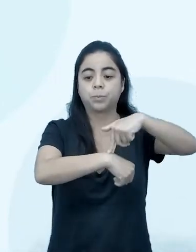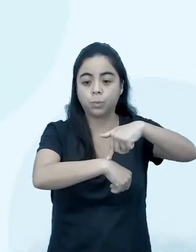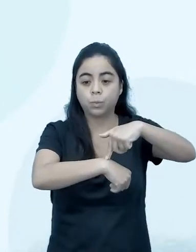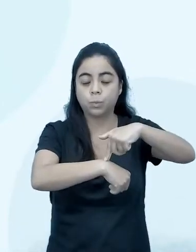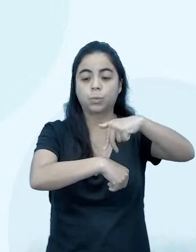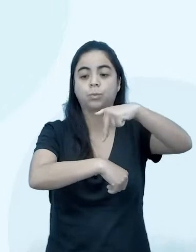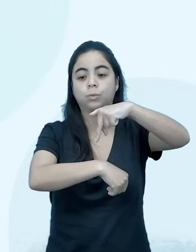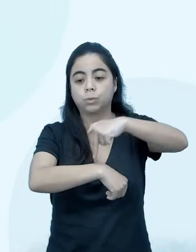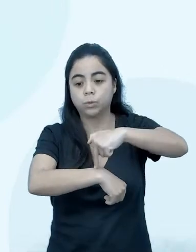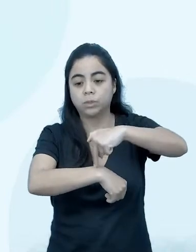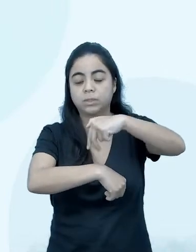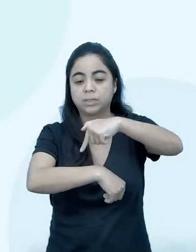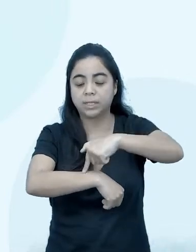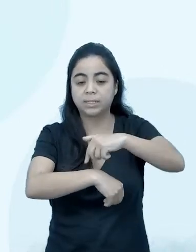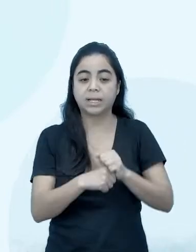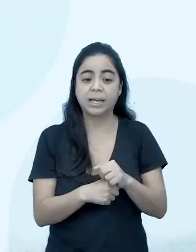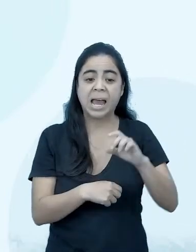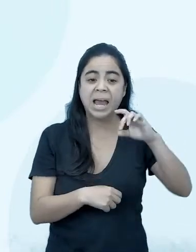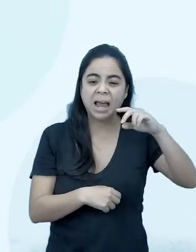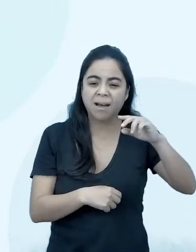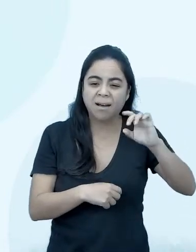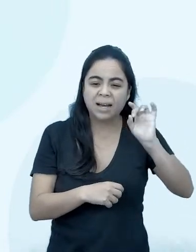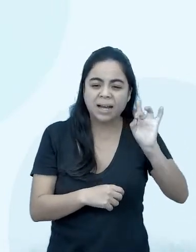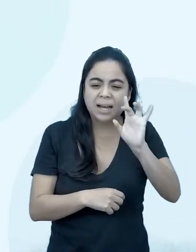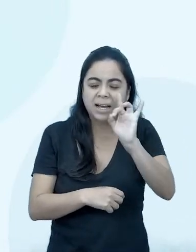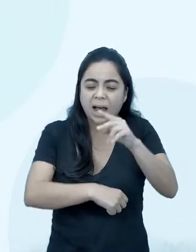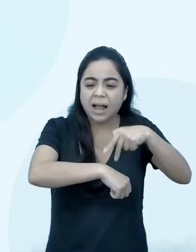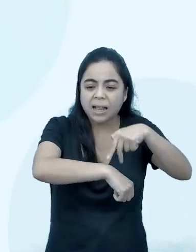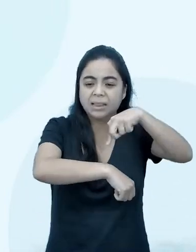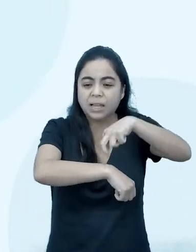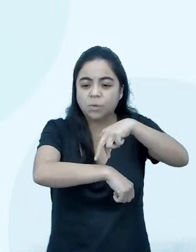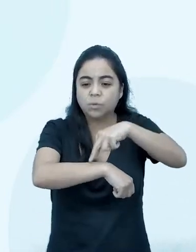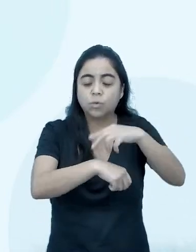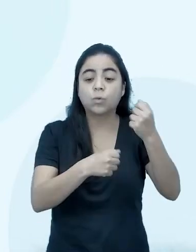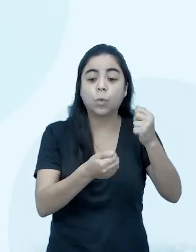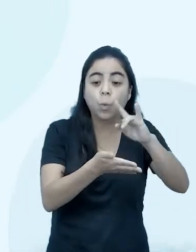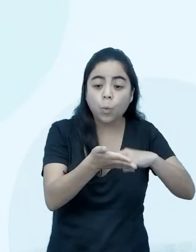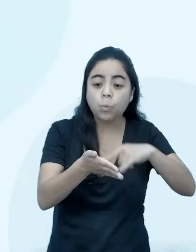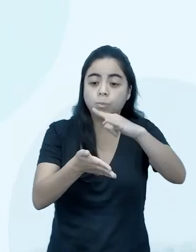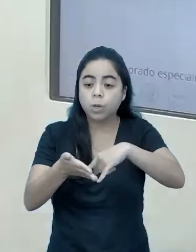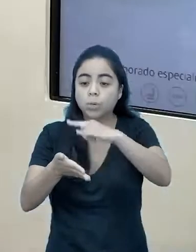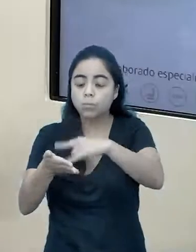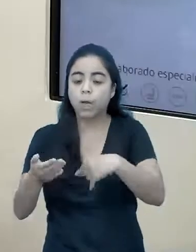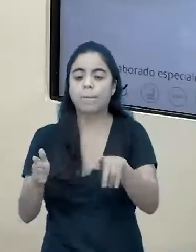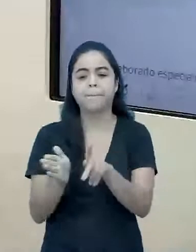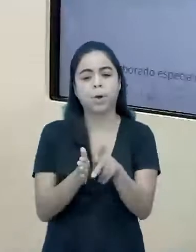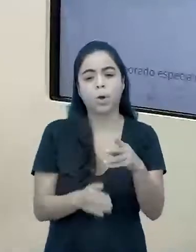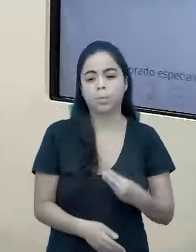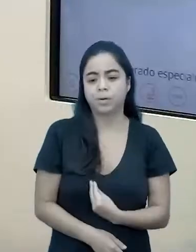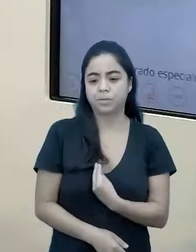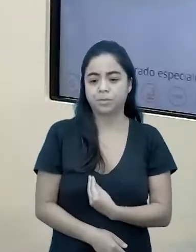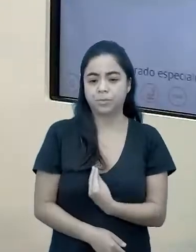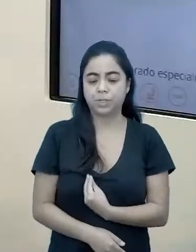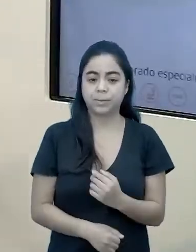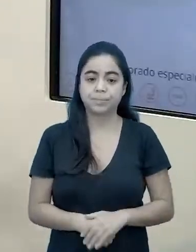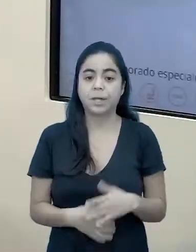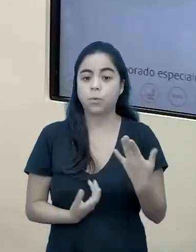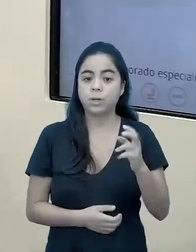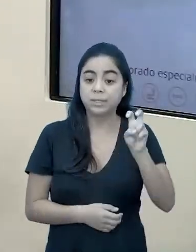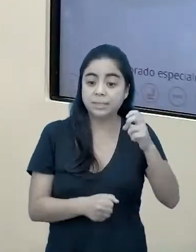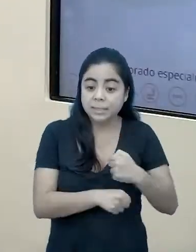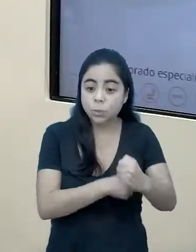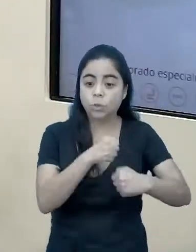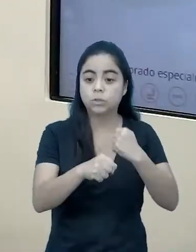pensando aí nas contas a pagar e contas a receber da vida, né, da vida deles, daqui 5 anos, daqui 6